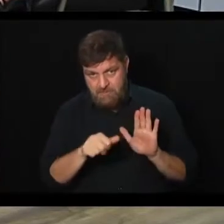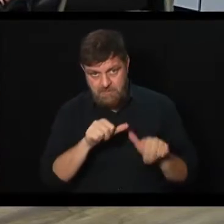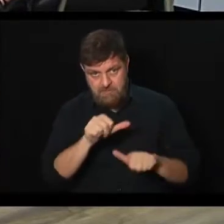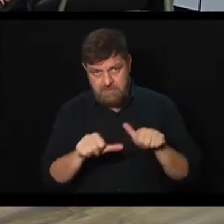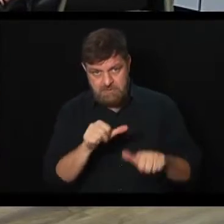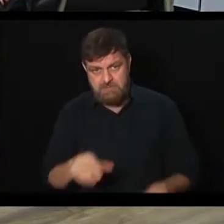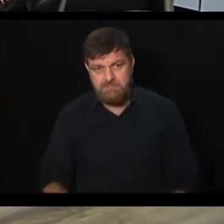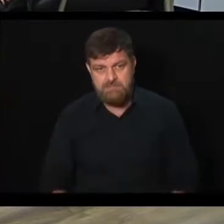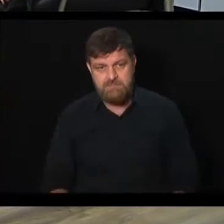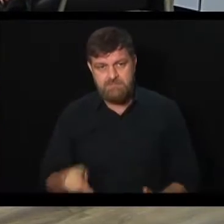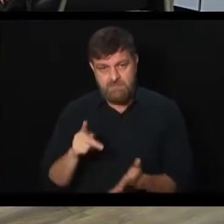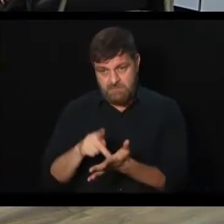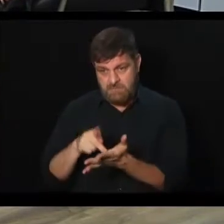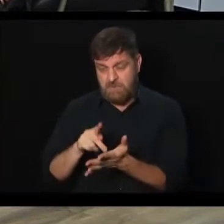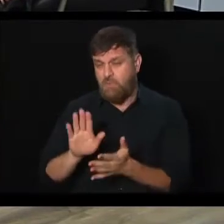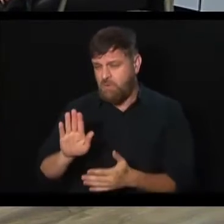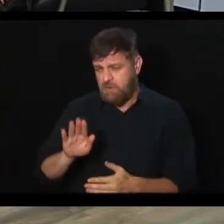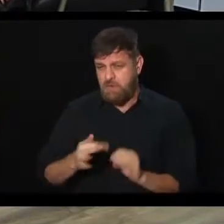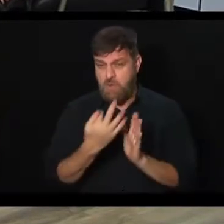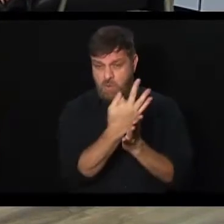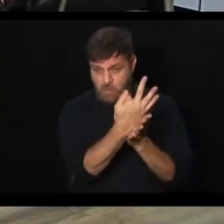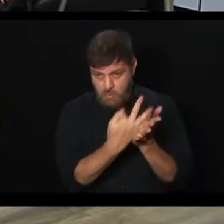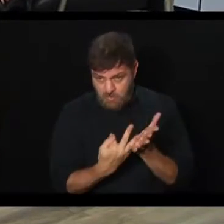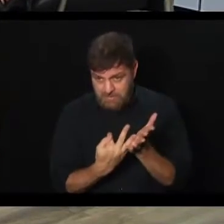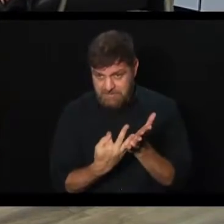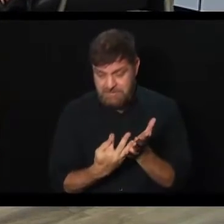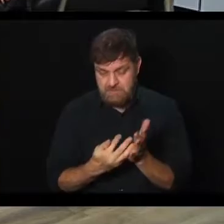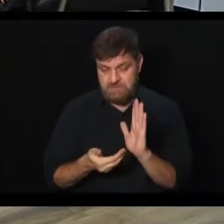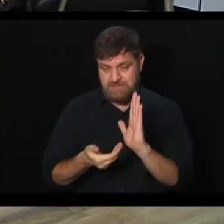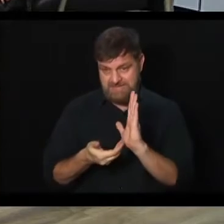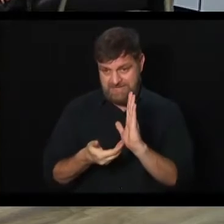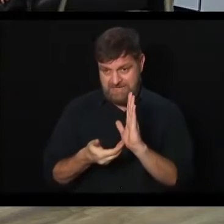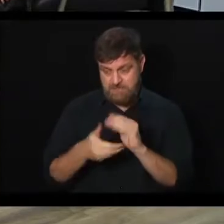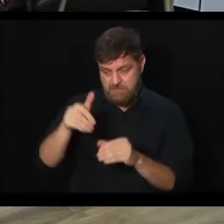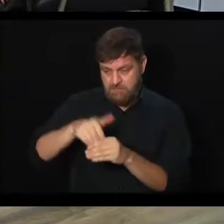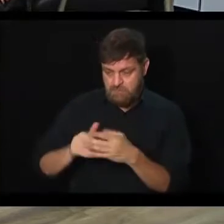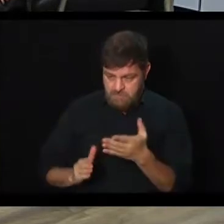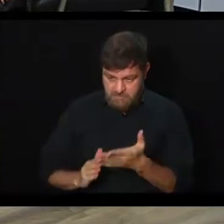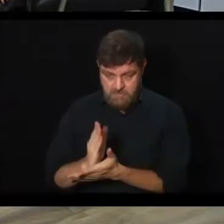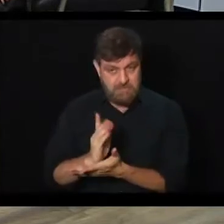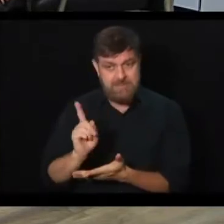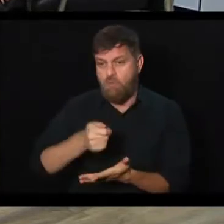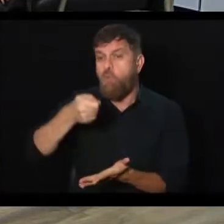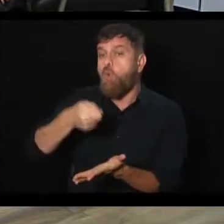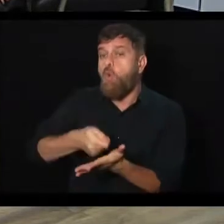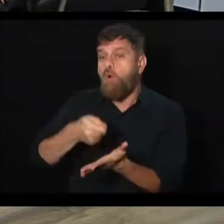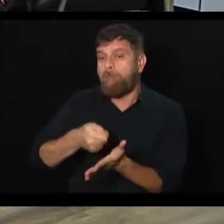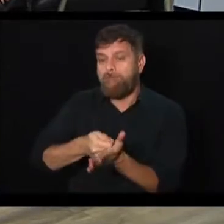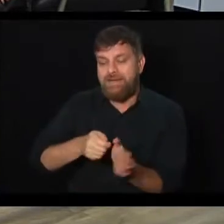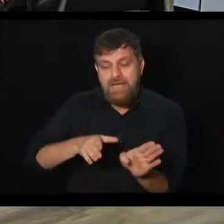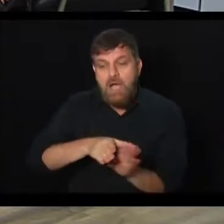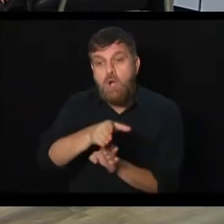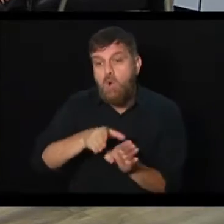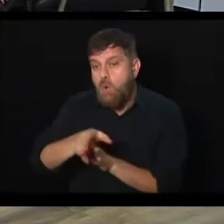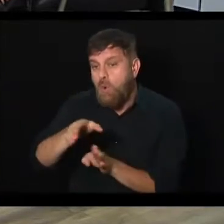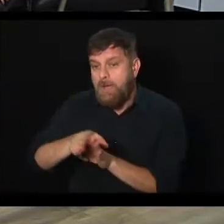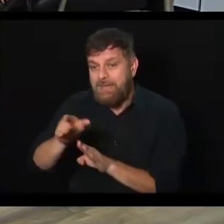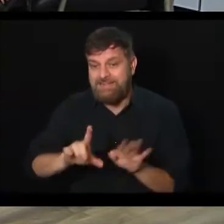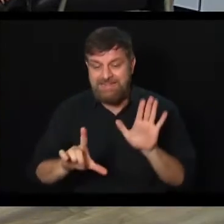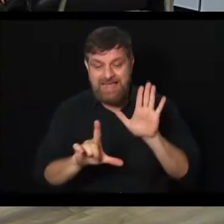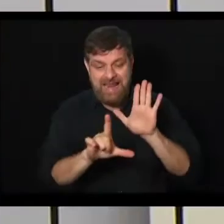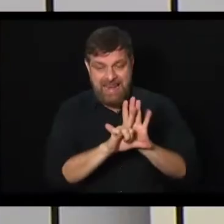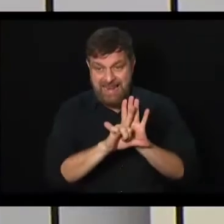pelo texto que foi apresentado, foi aprovado na Câmara, o texto não definiu uma orientação, não está na lei